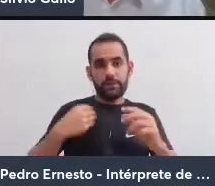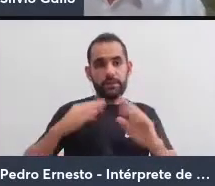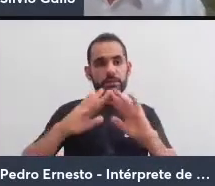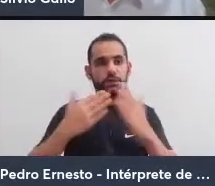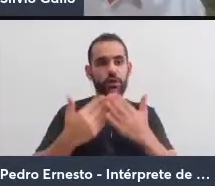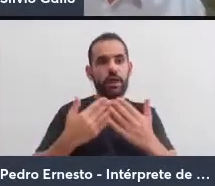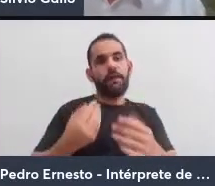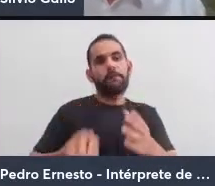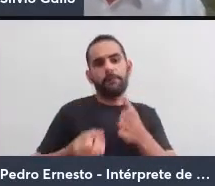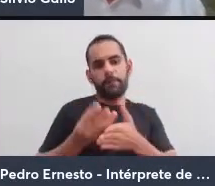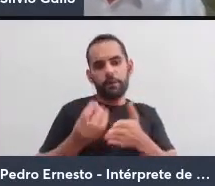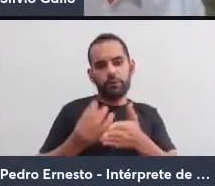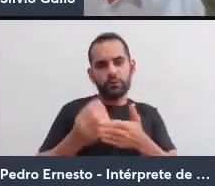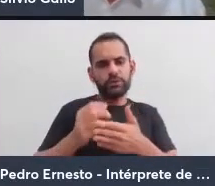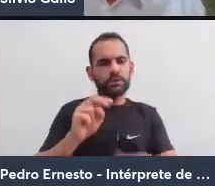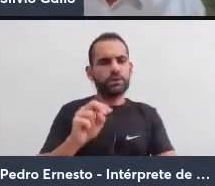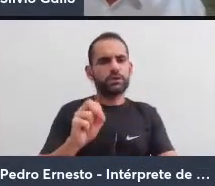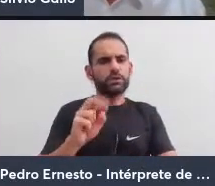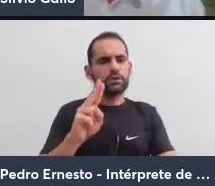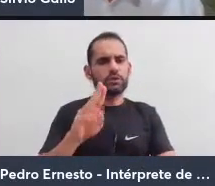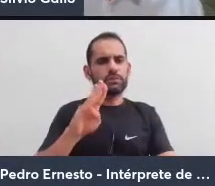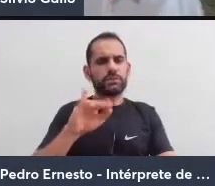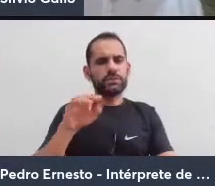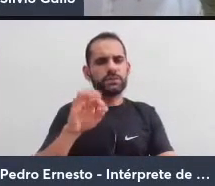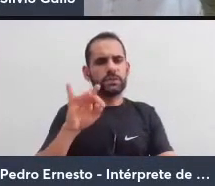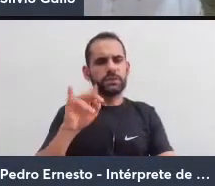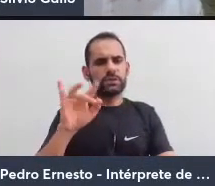subjetividades uniformizadas.